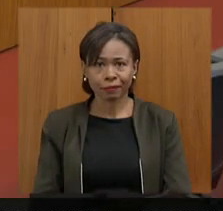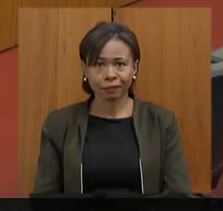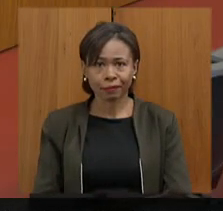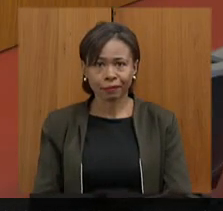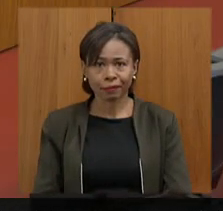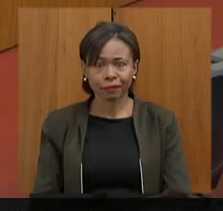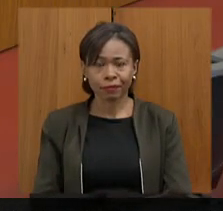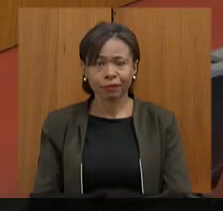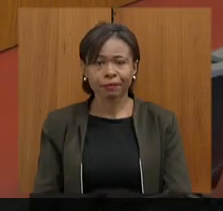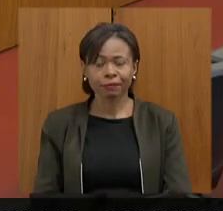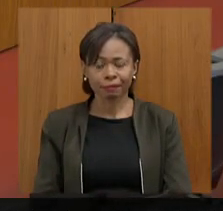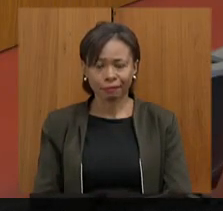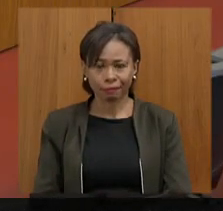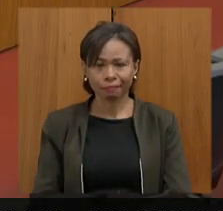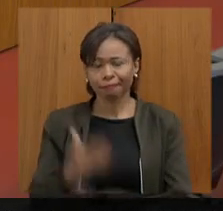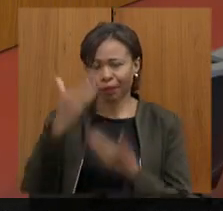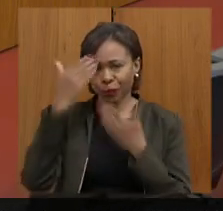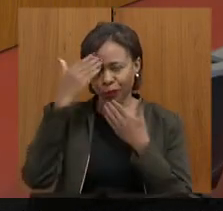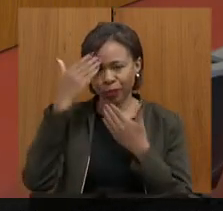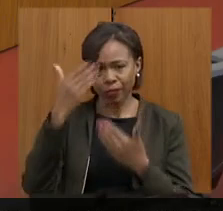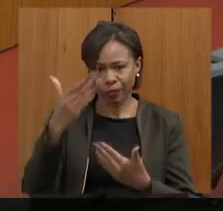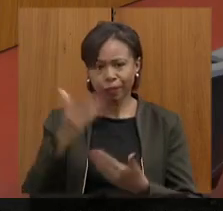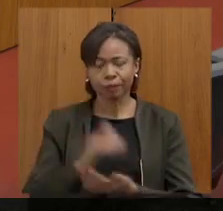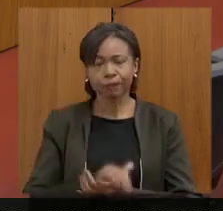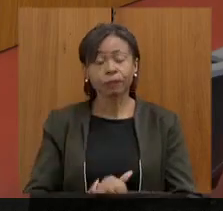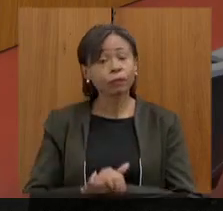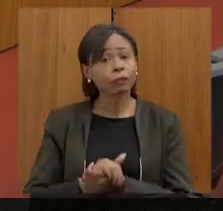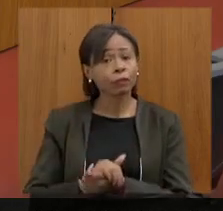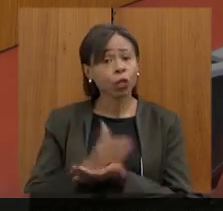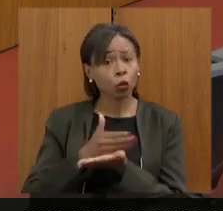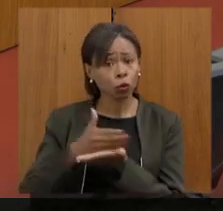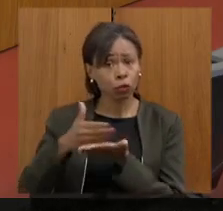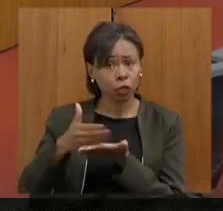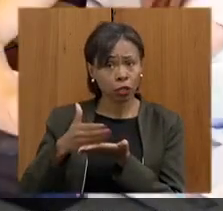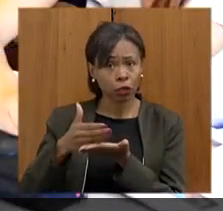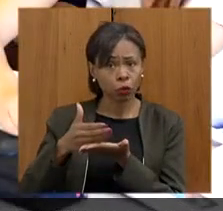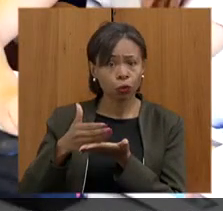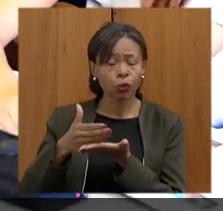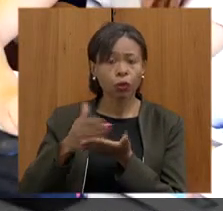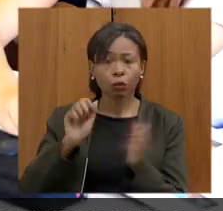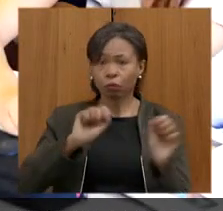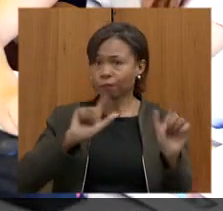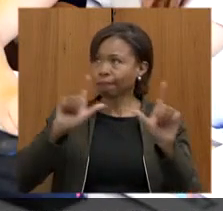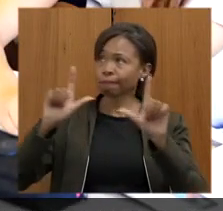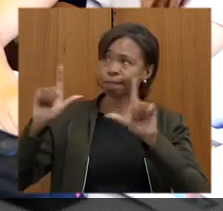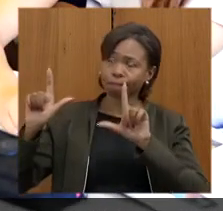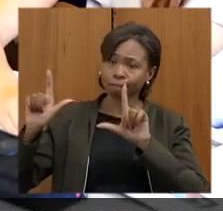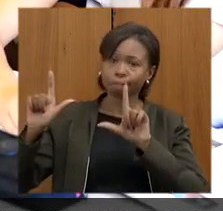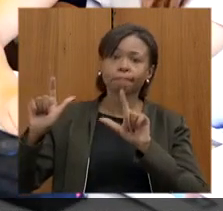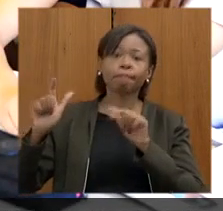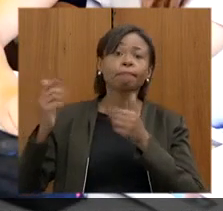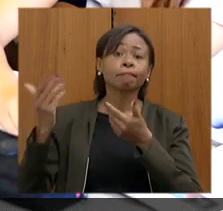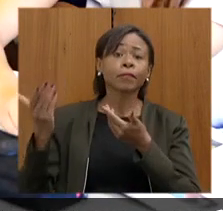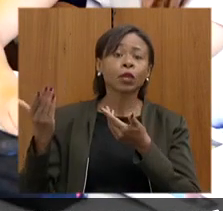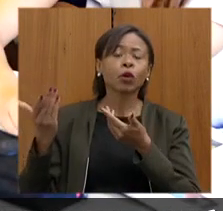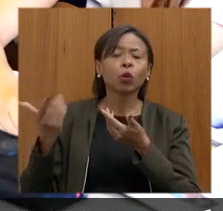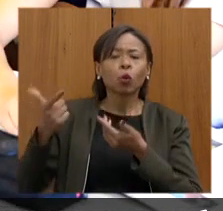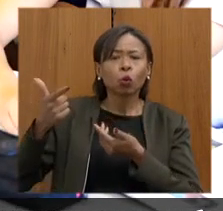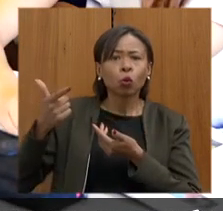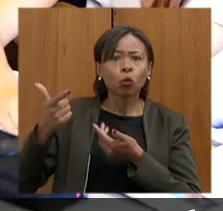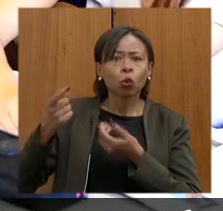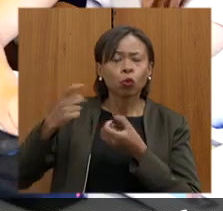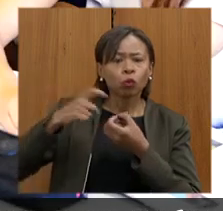Ah, certo. Muito obrigada. Iniciamos, então, por favor, pode passar. Iniciamos essa apresentação, retomando um pouquinho.